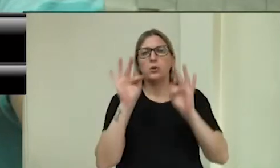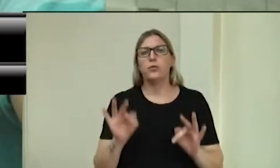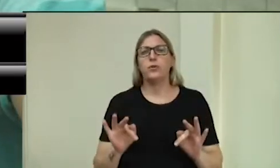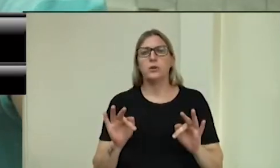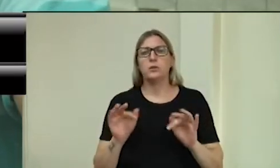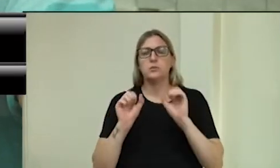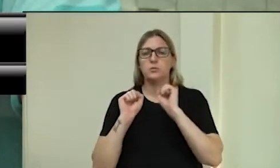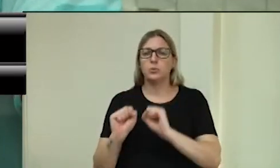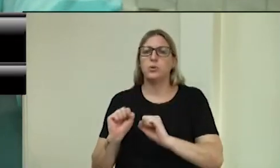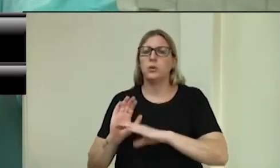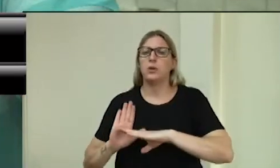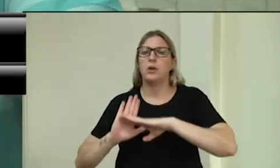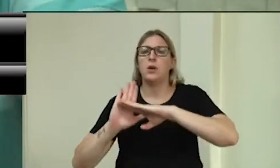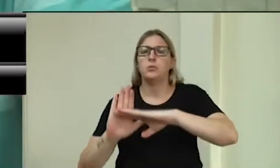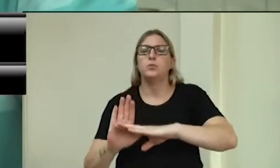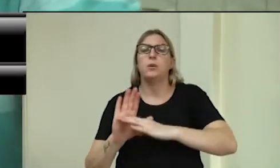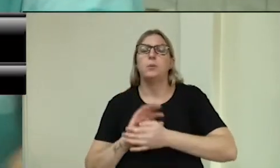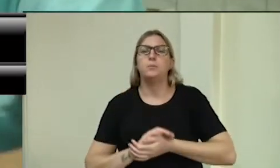ajudar.